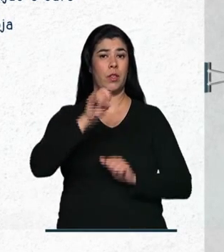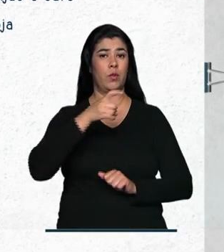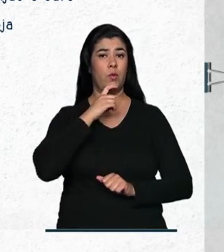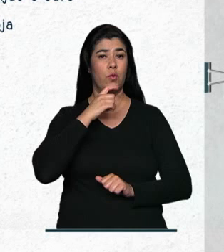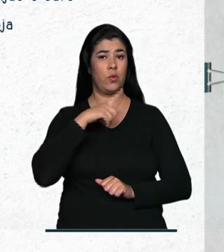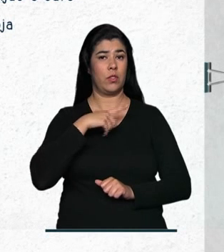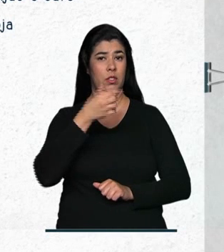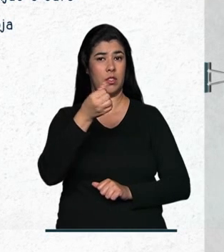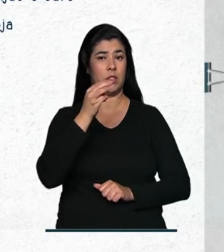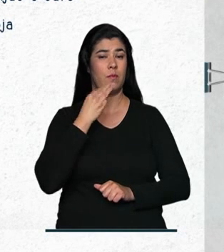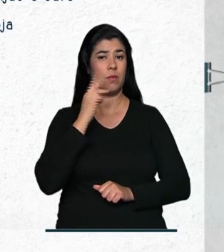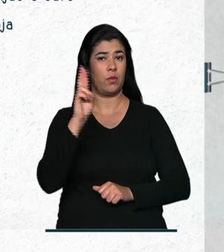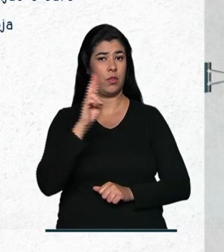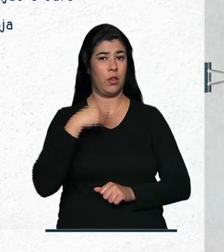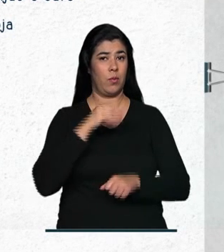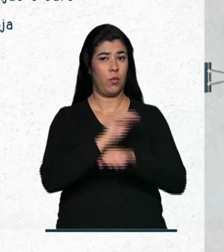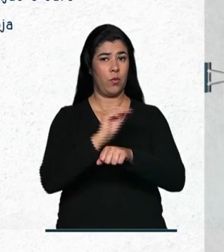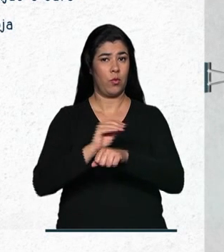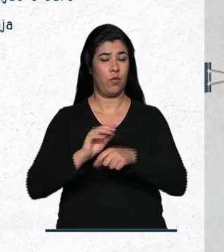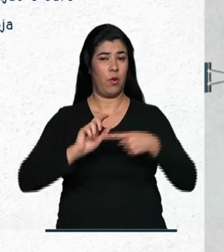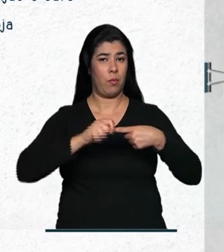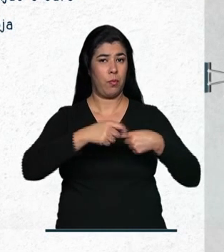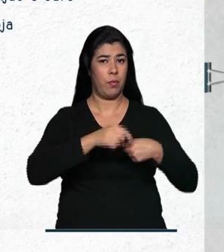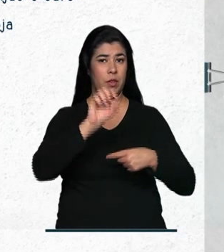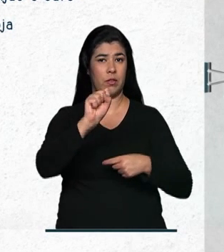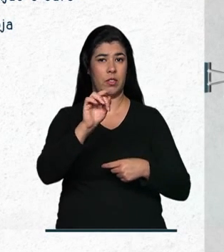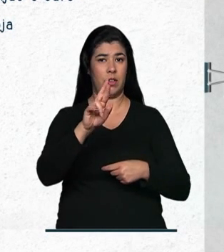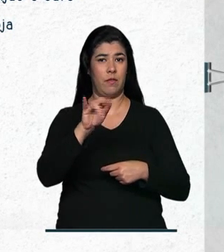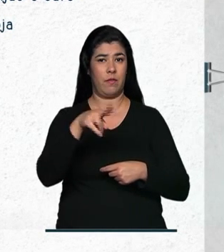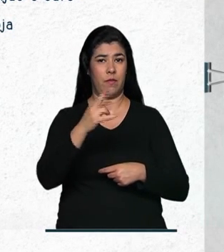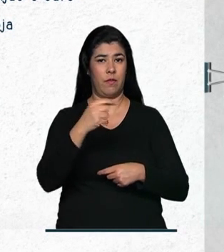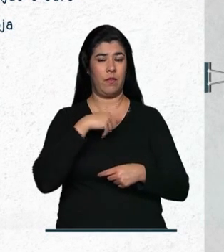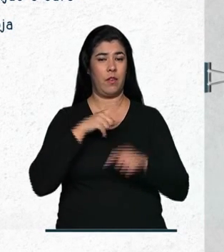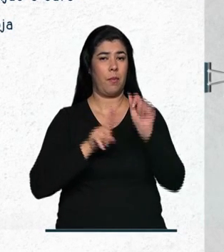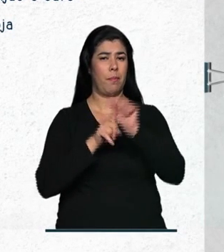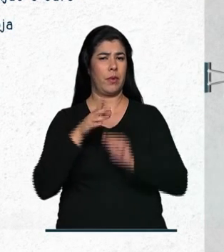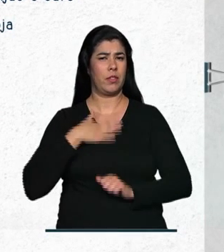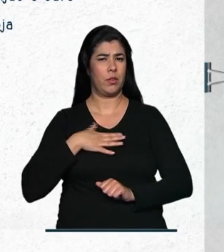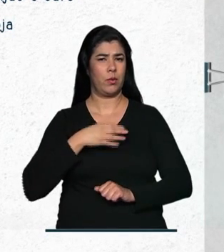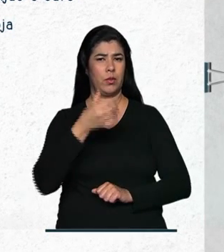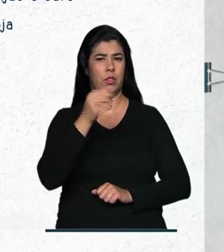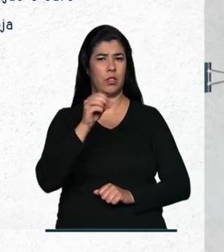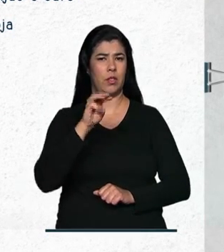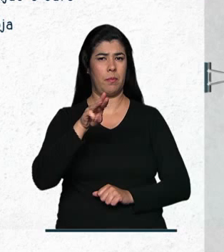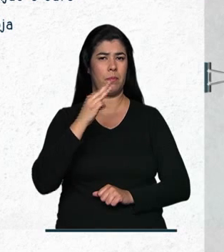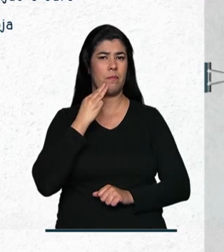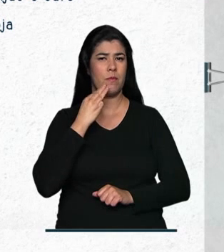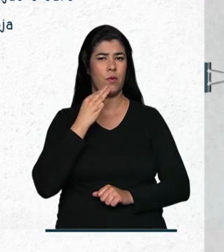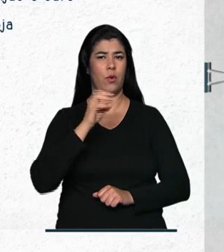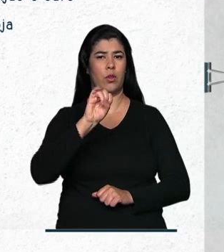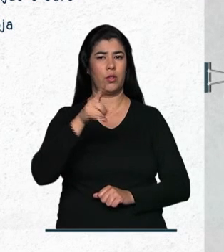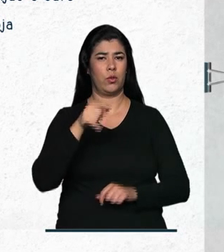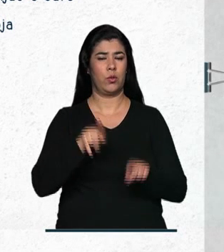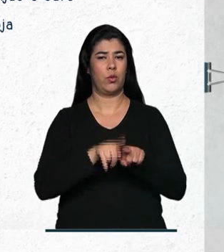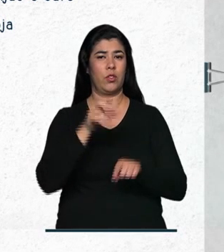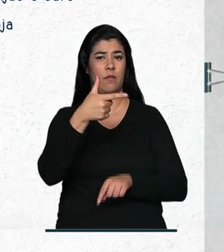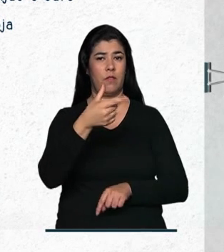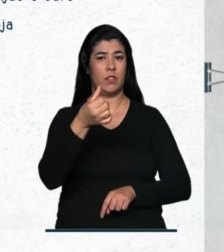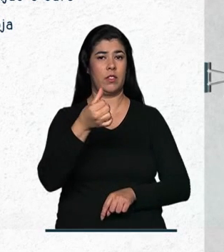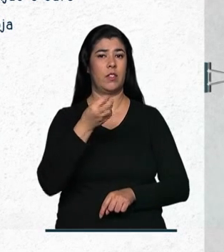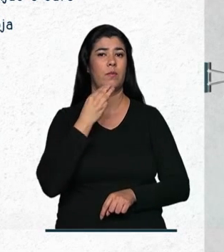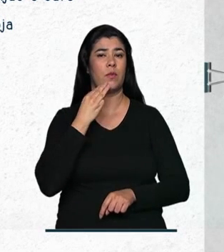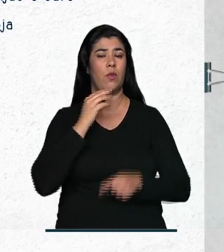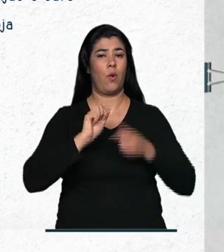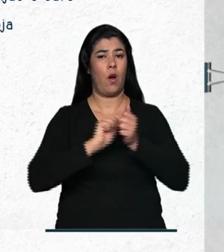60 milhões de reais para a cultura do milho safrinha. Em agosto, 60 milhões para soja e mais 26 milhões para arroz,